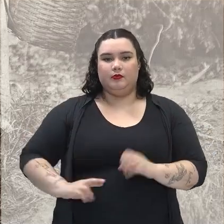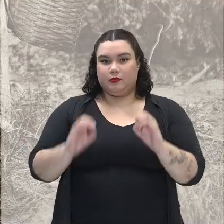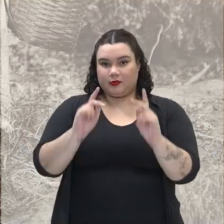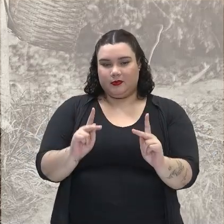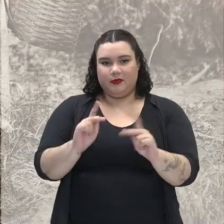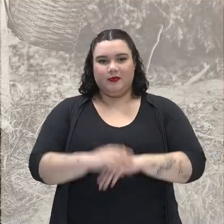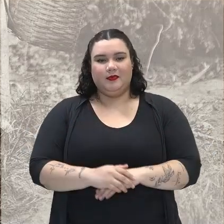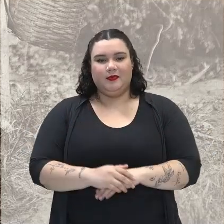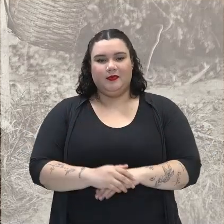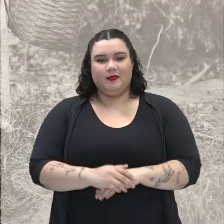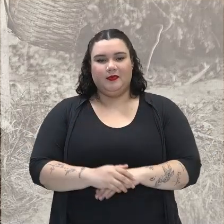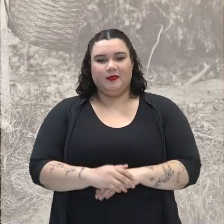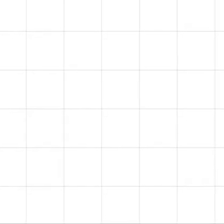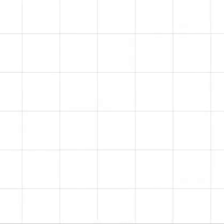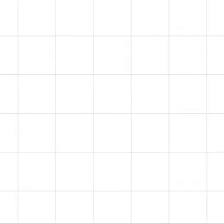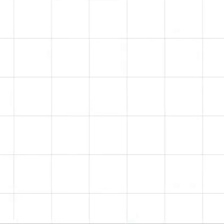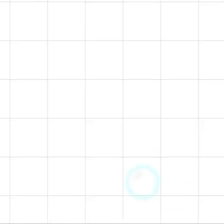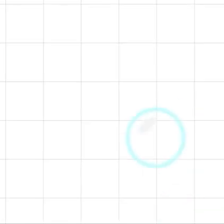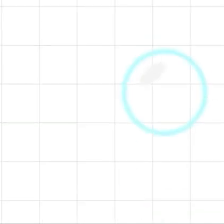da república.